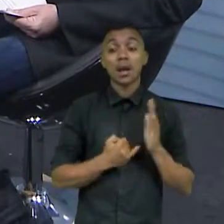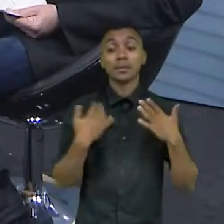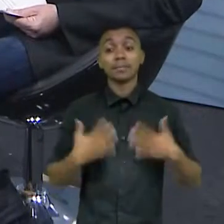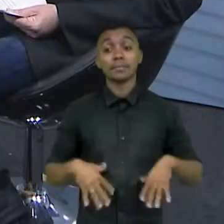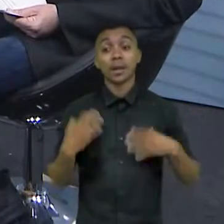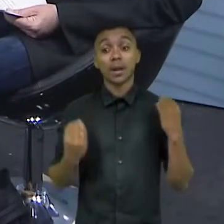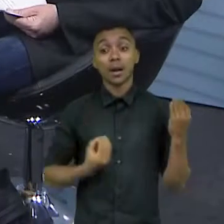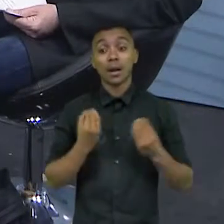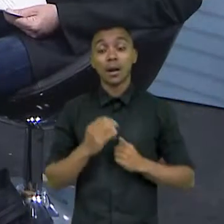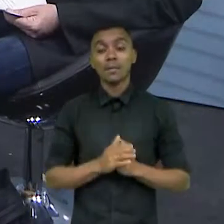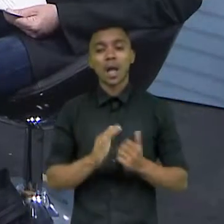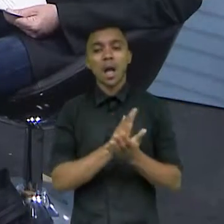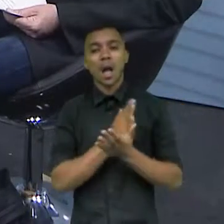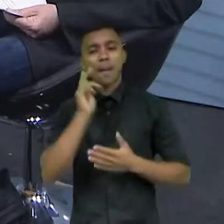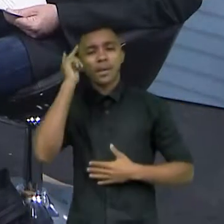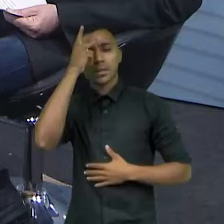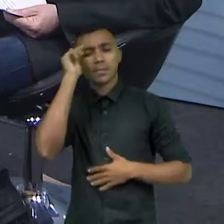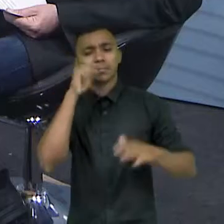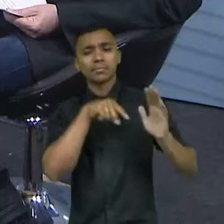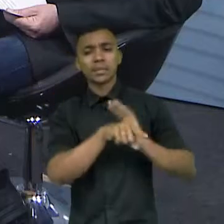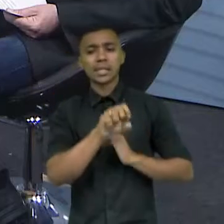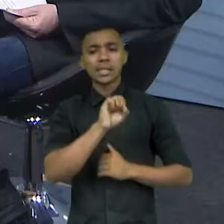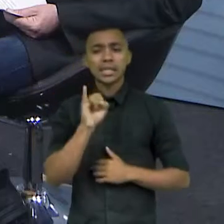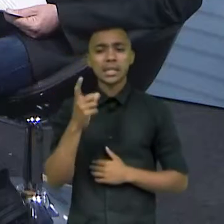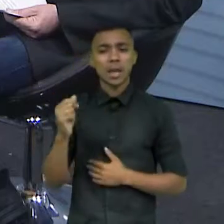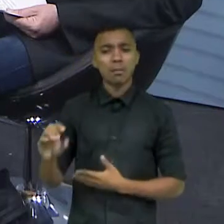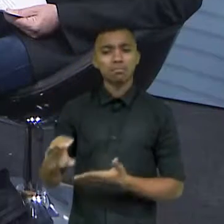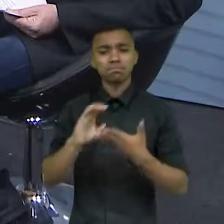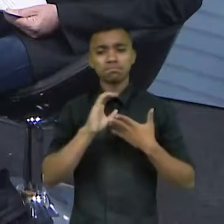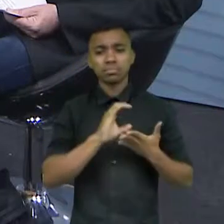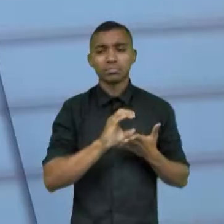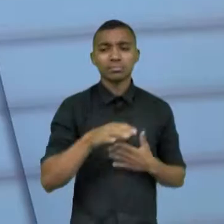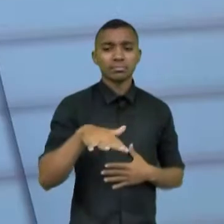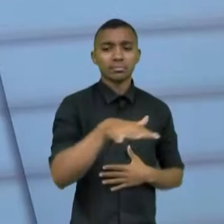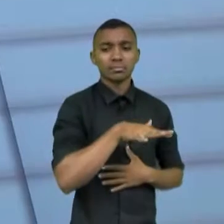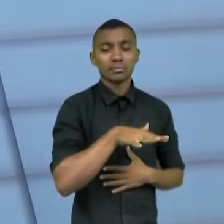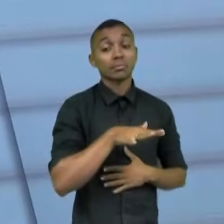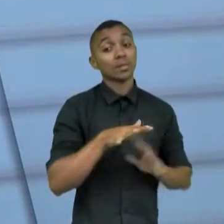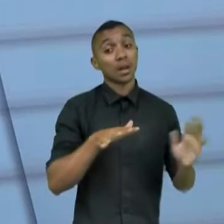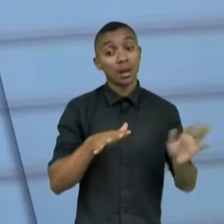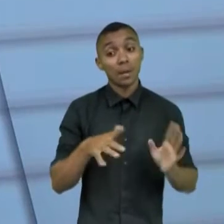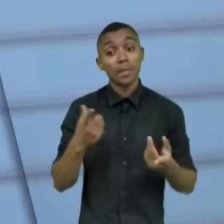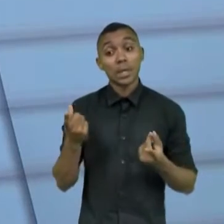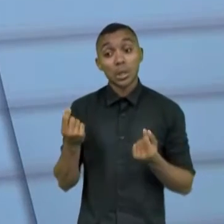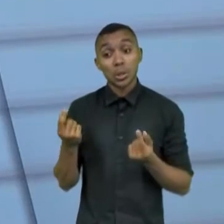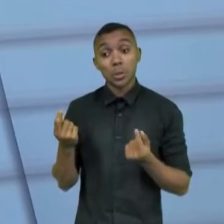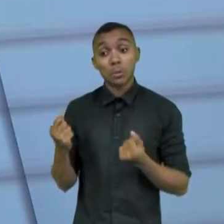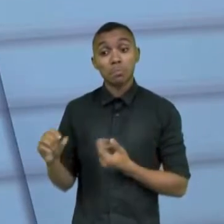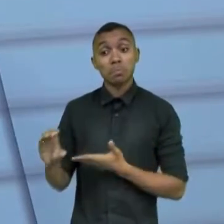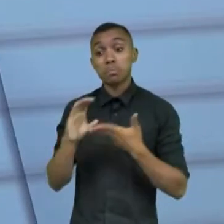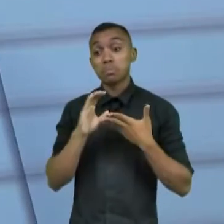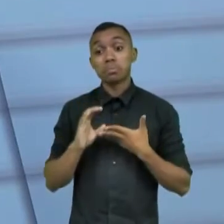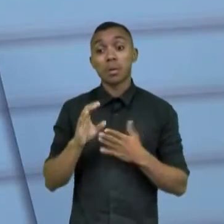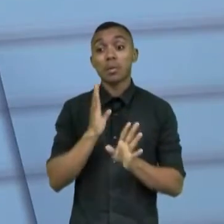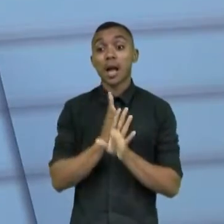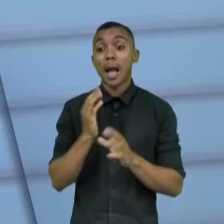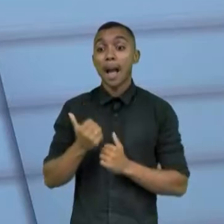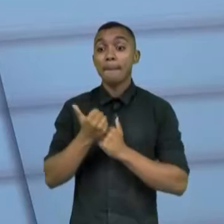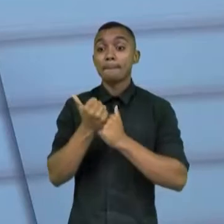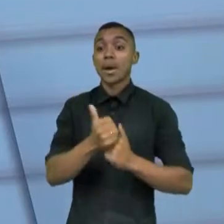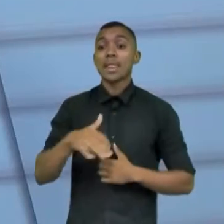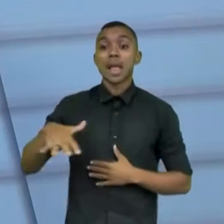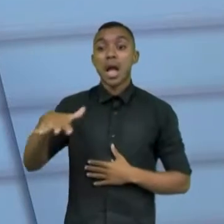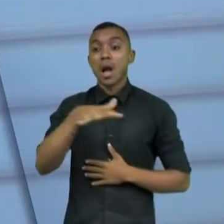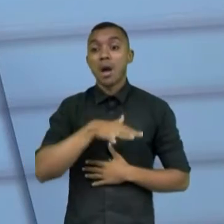gente, inclusive, questiona se esse dinheiro vai para os negócios de impacto diretamente. Na verdade, não. Esse dinheiro é direcionado para apoiadores dos negócios de